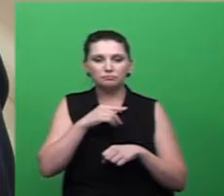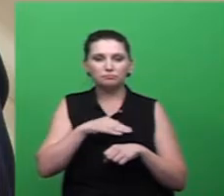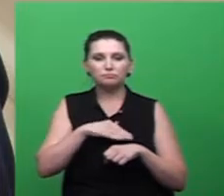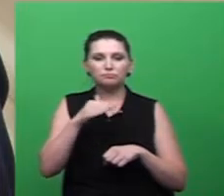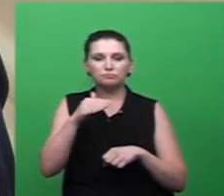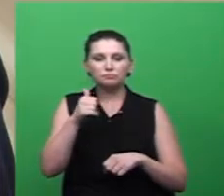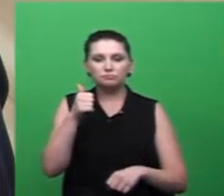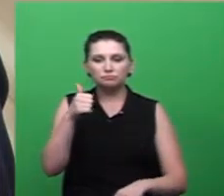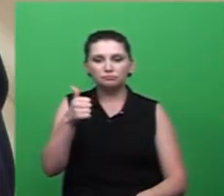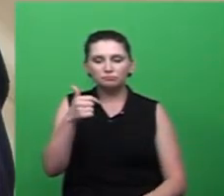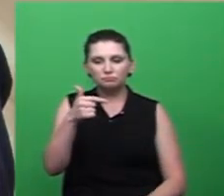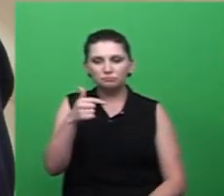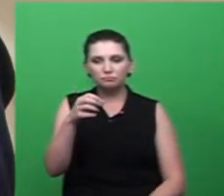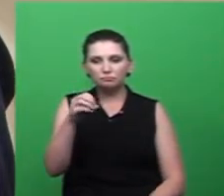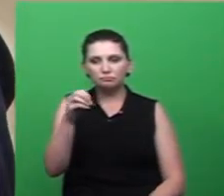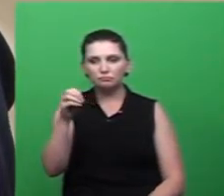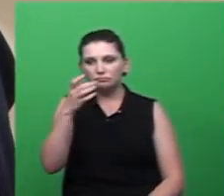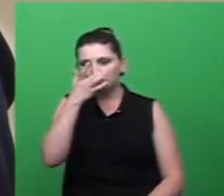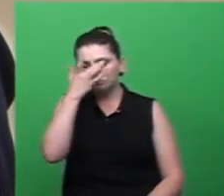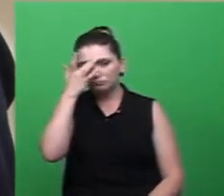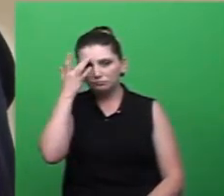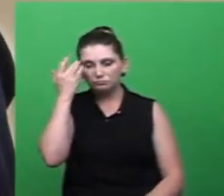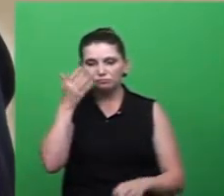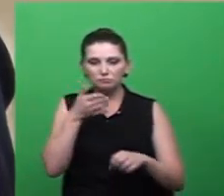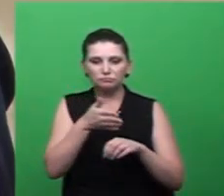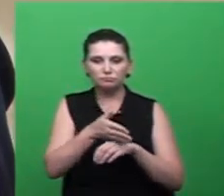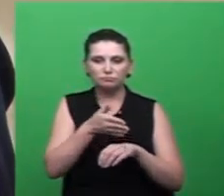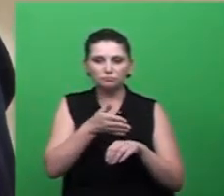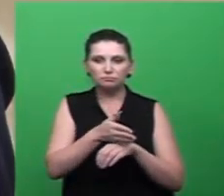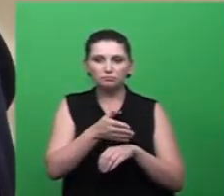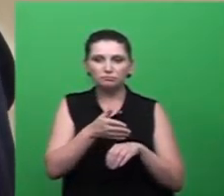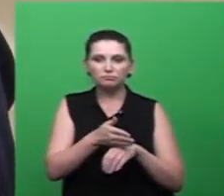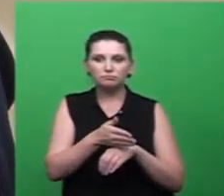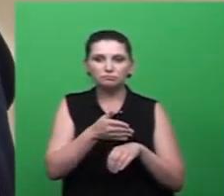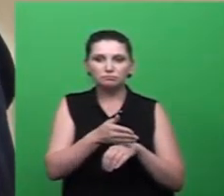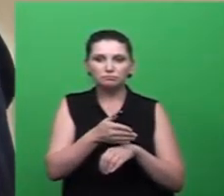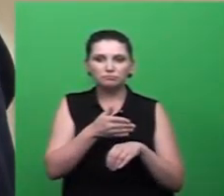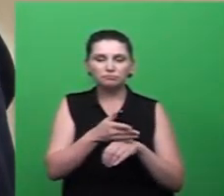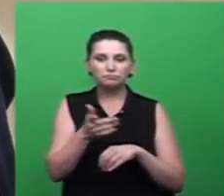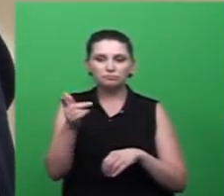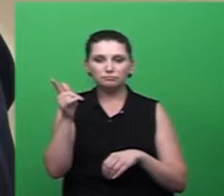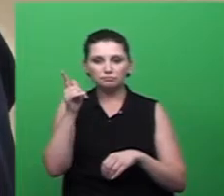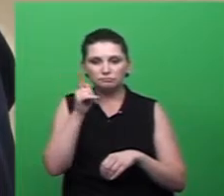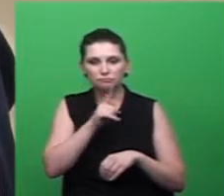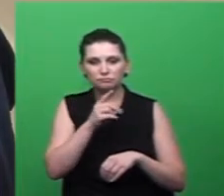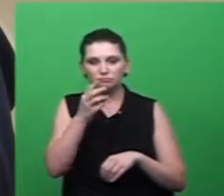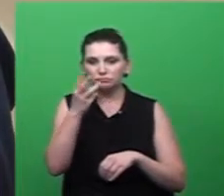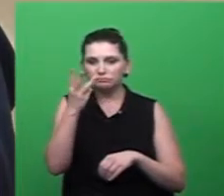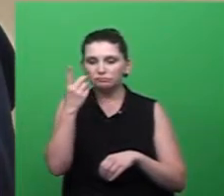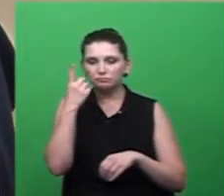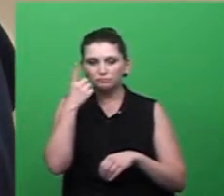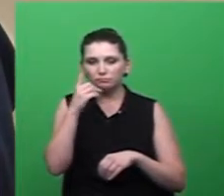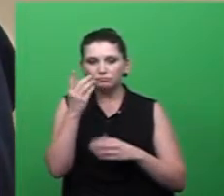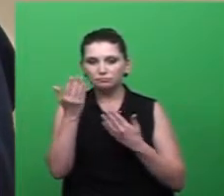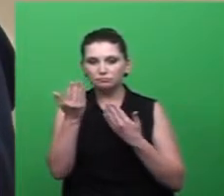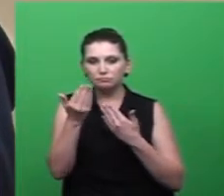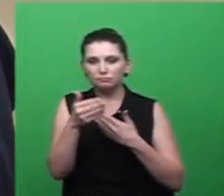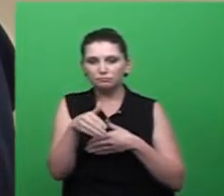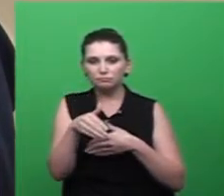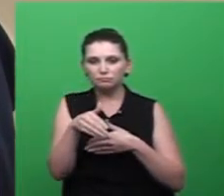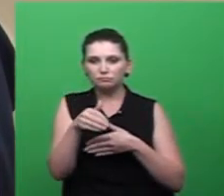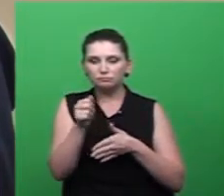atletas de países sul-americanos para a disputa. Foram três dias de prova. Na prova principal,